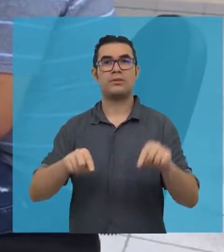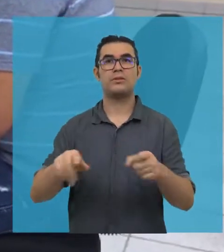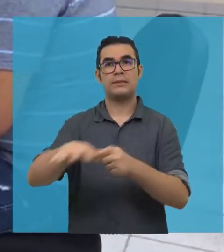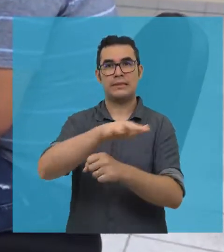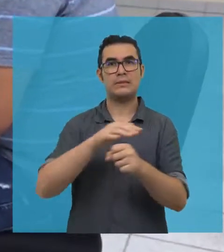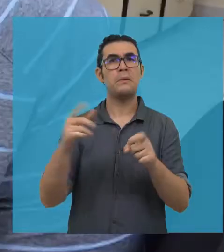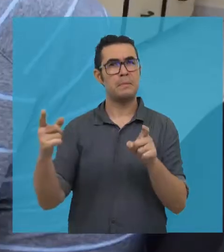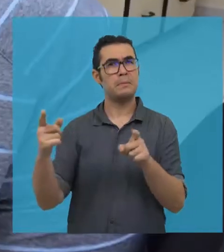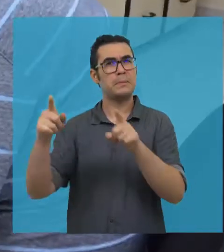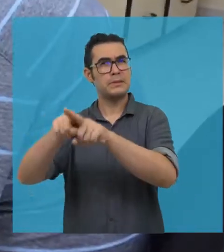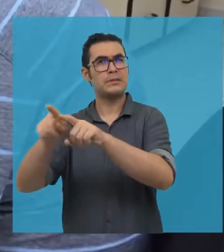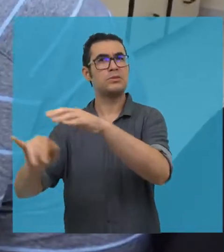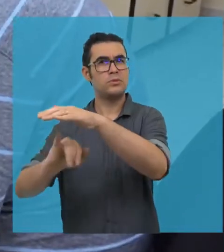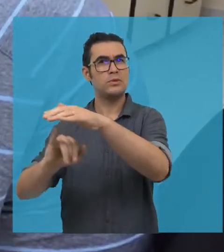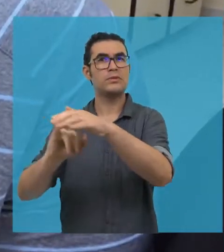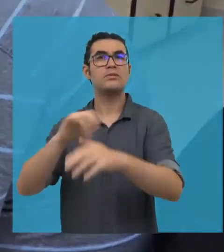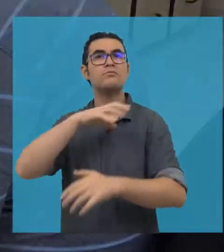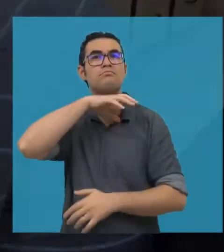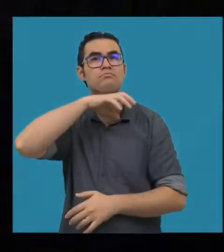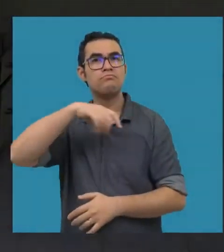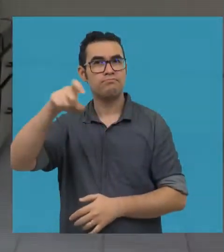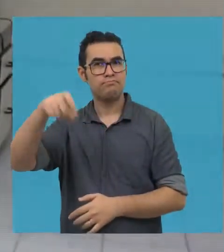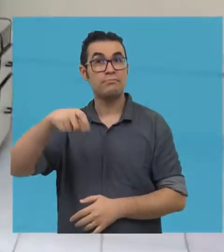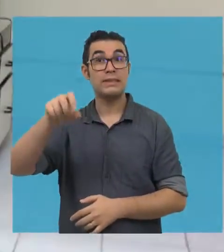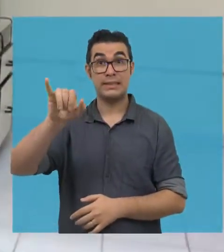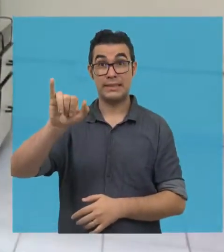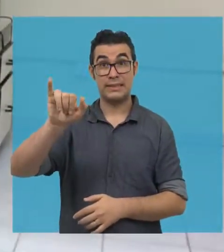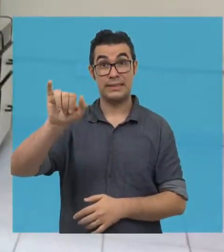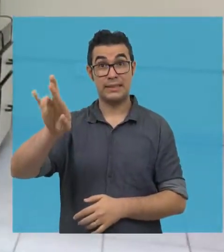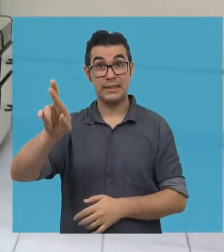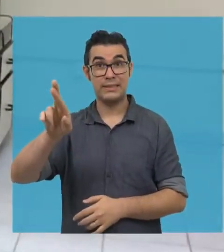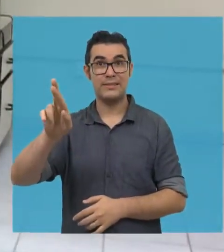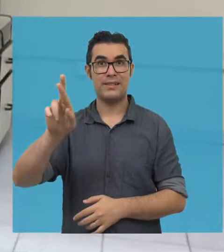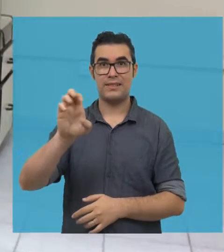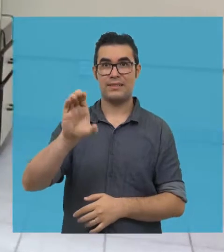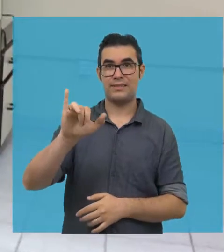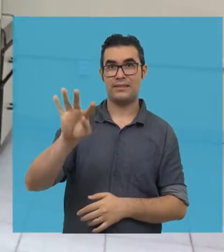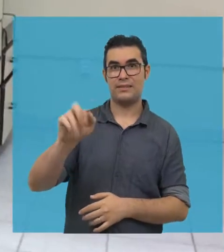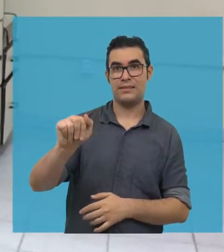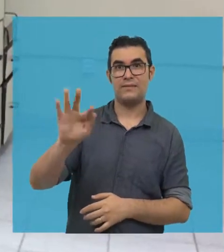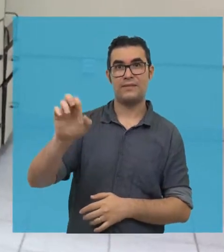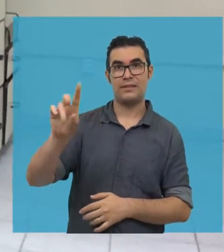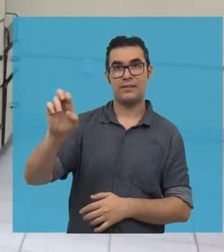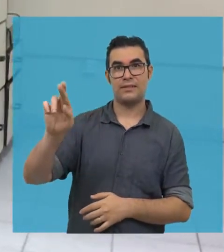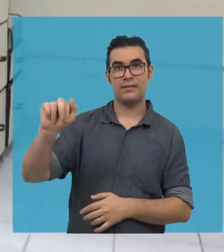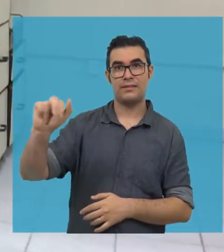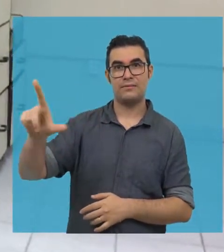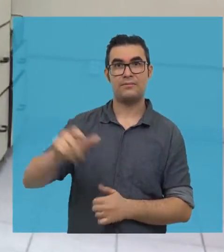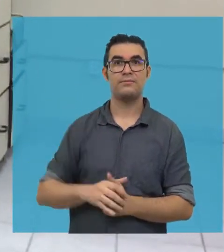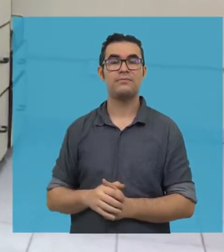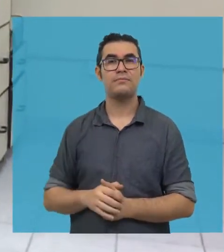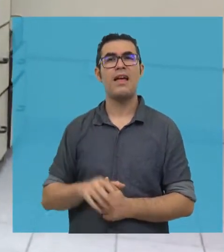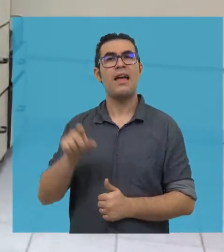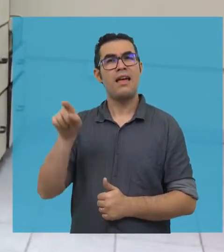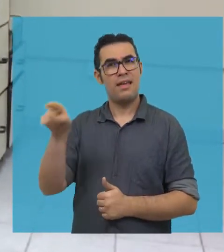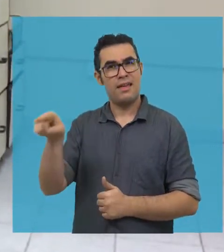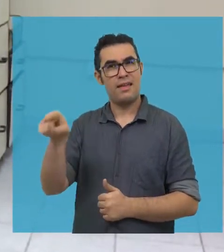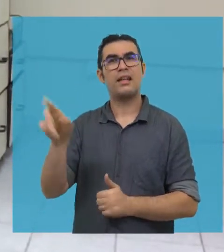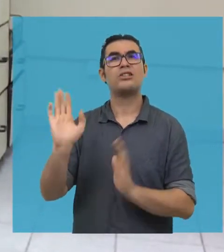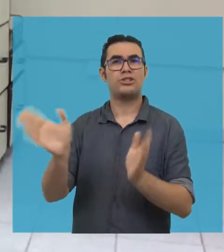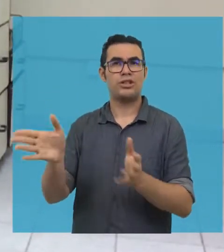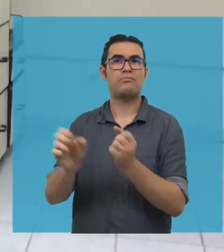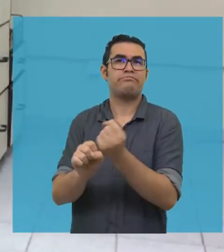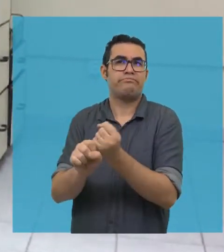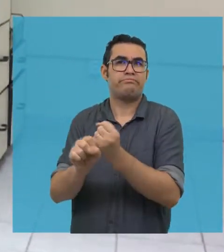extensão da UFC em parceria com a Receita Federal. Receita Federal já vinha há alguns anos tentando esse convênio com a Universidade Federal.